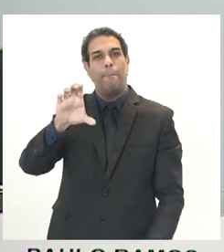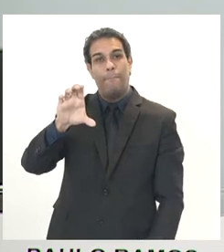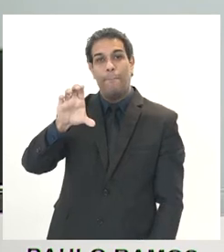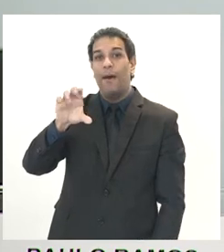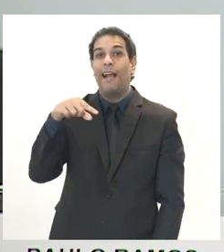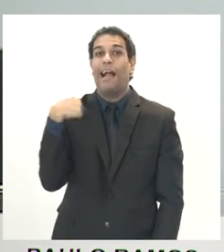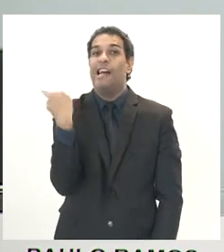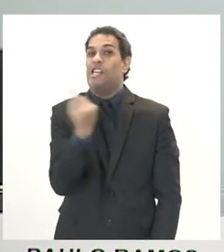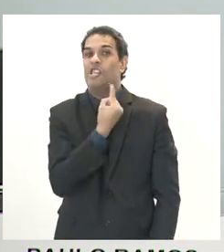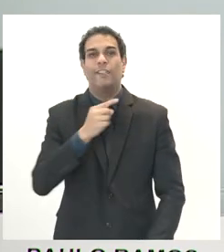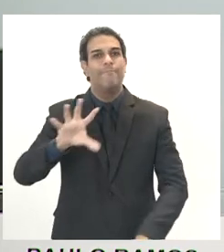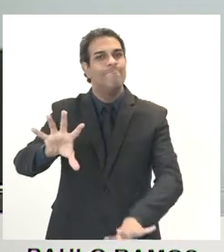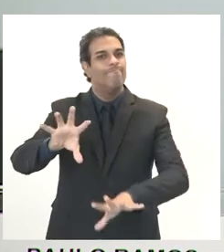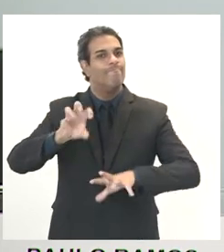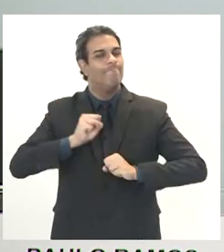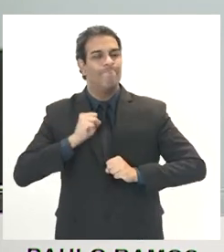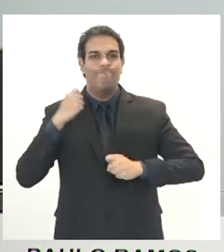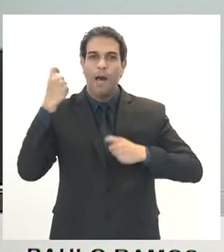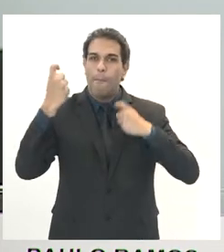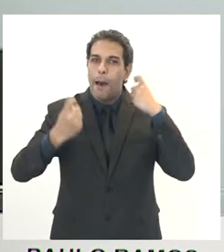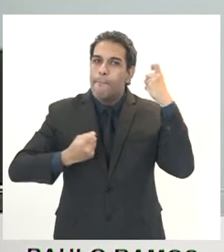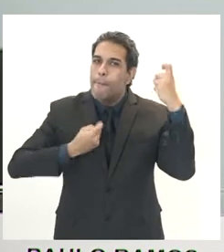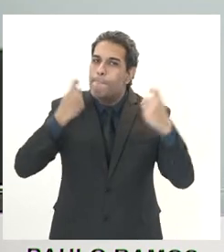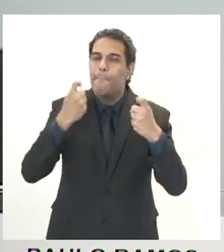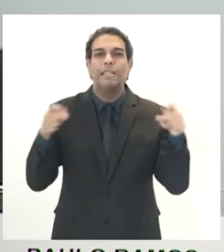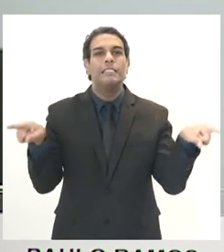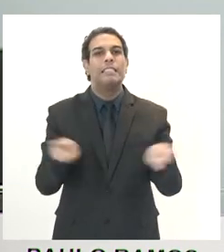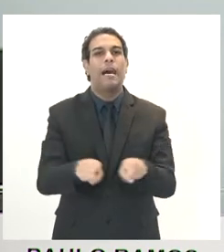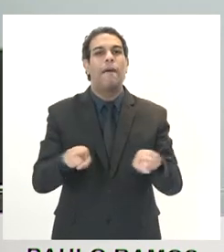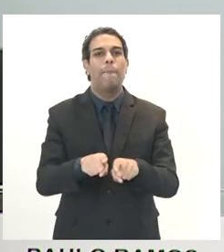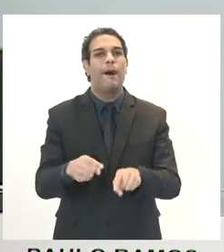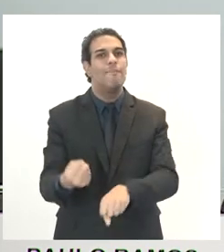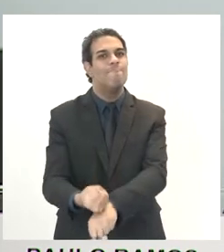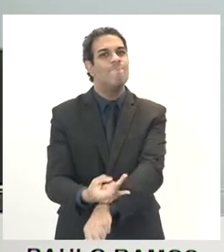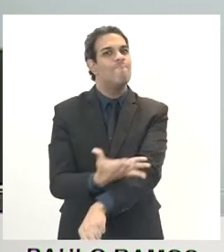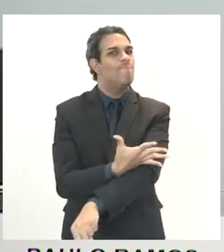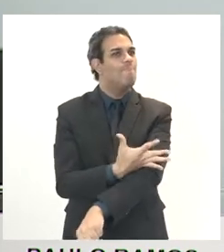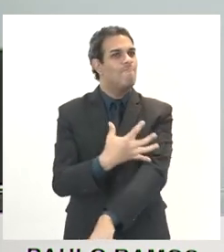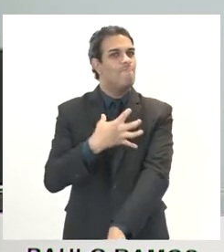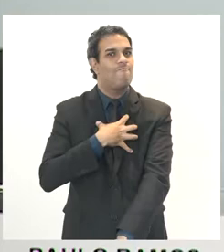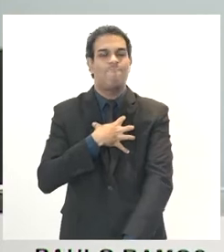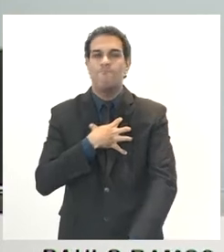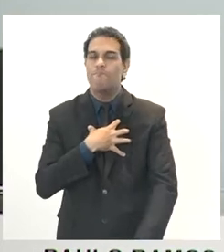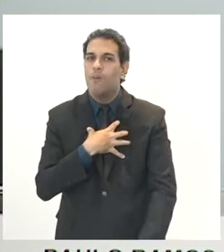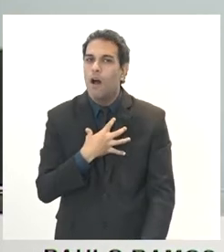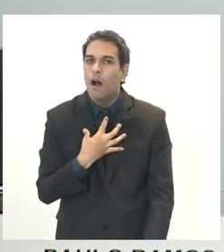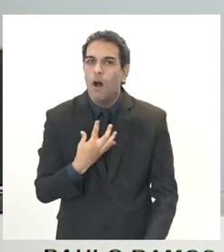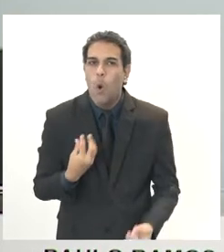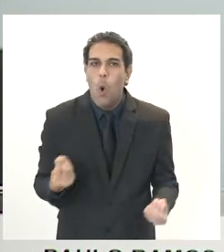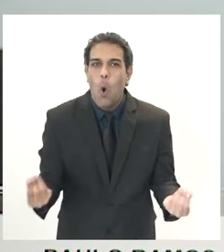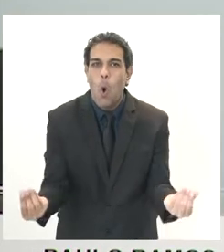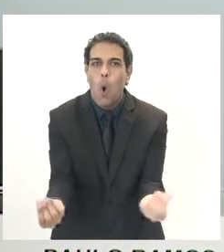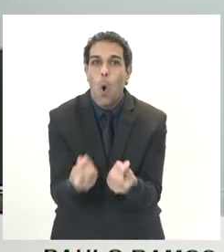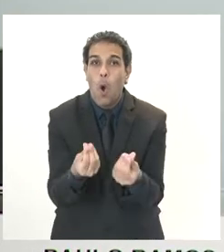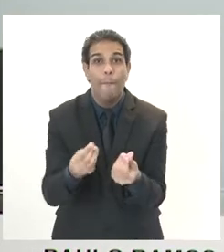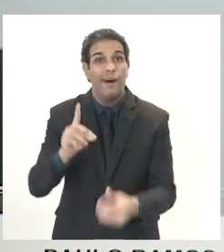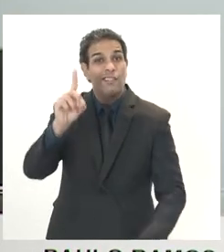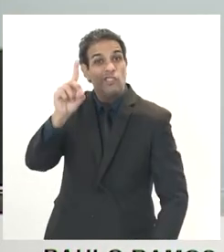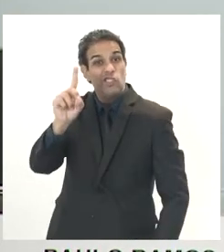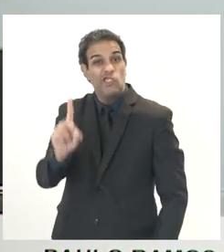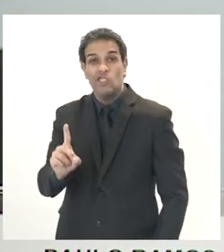vida de muita gente, mexe com todas as emoções, mas mexe com direitos